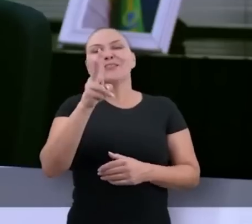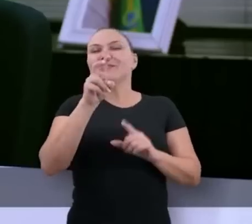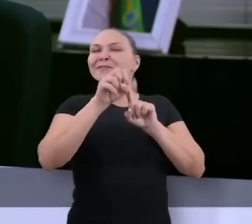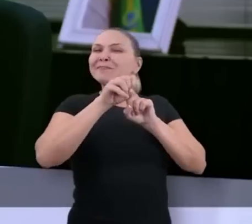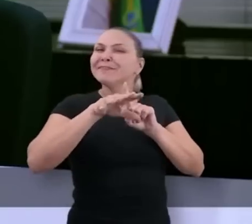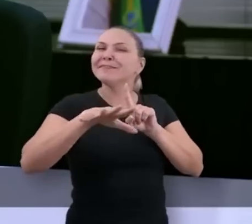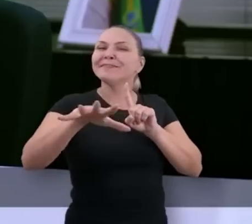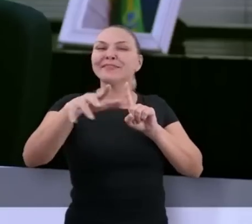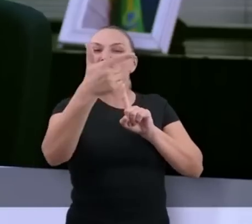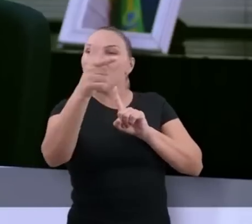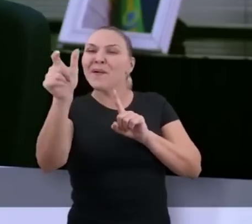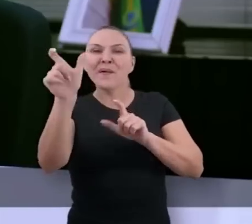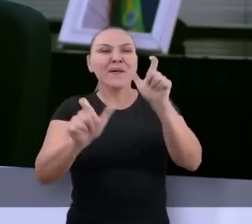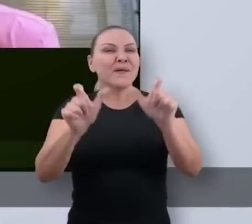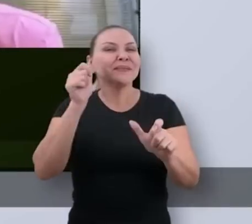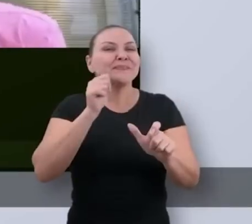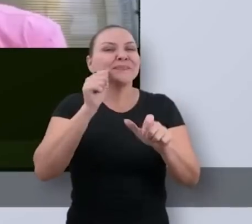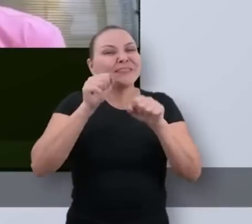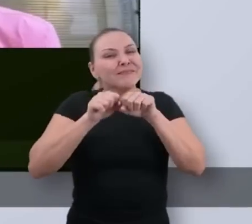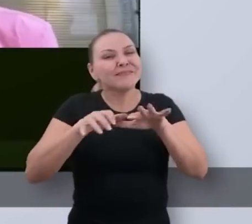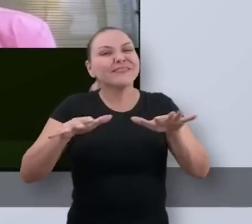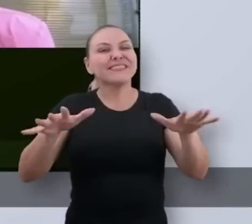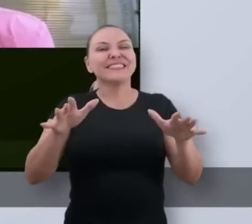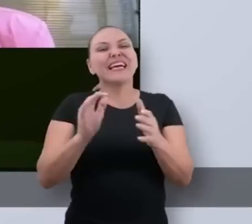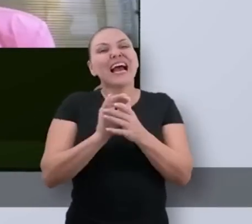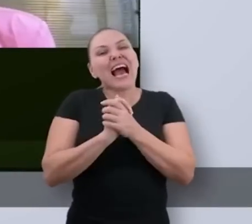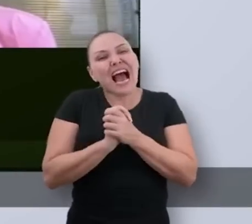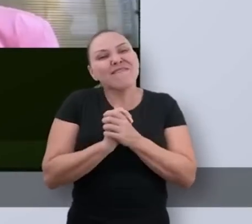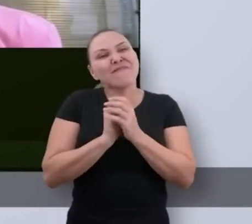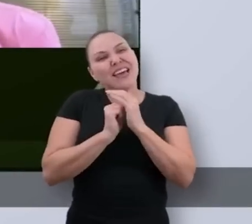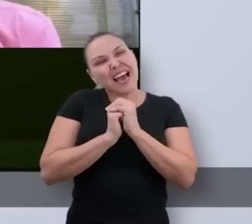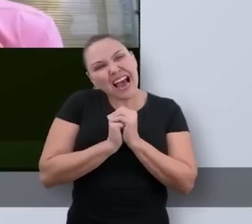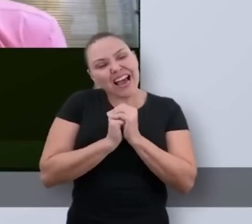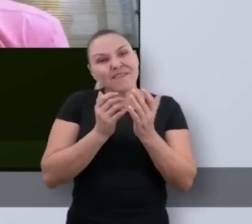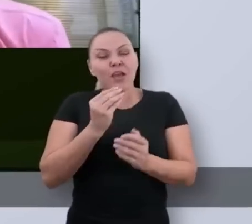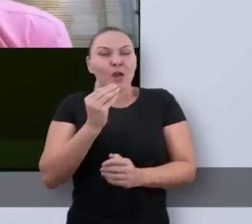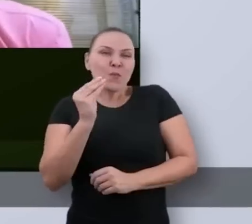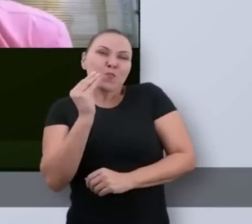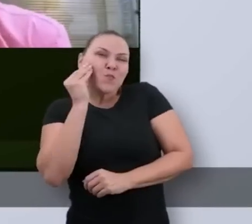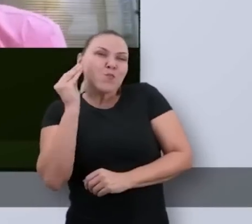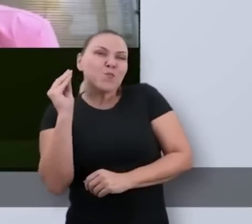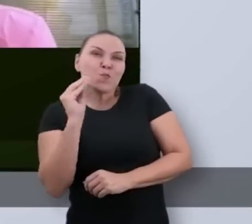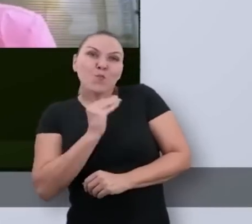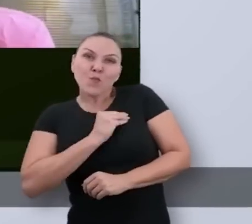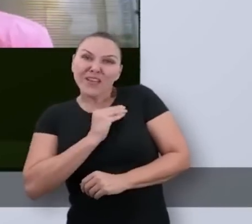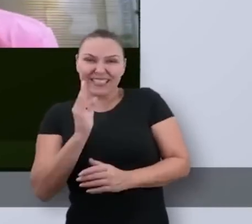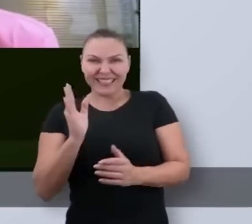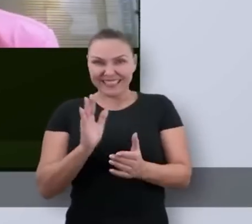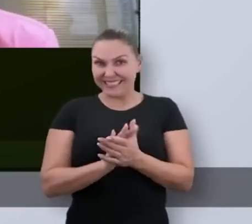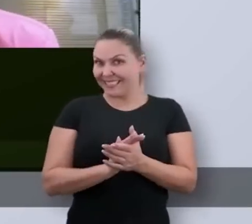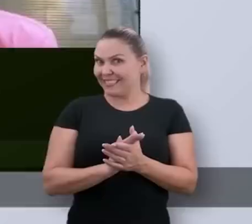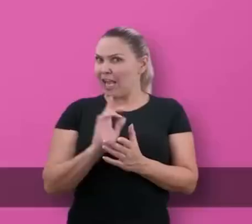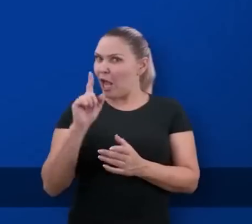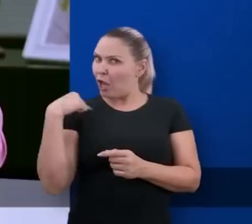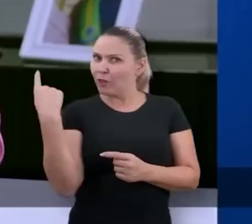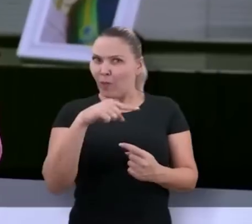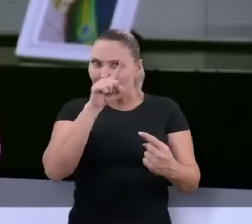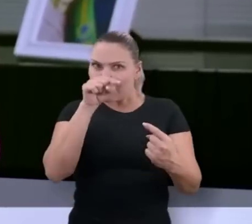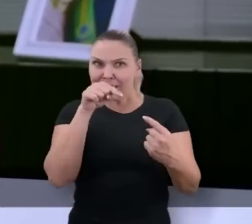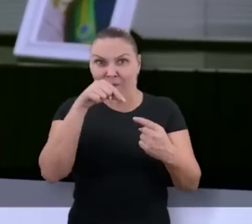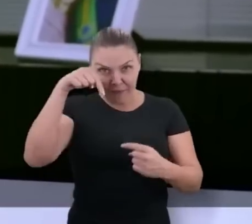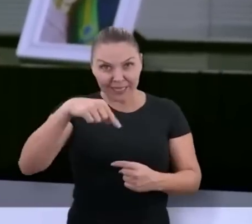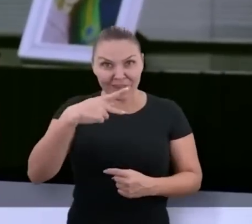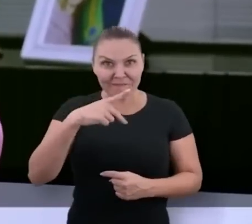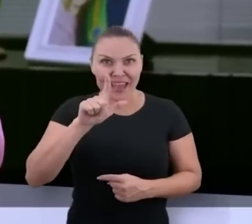obrigada. E você continua inspirando outras mulheres, viu? Amém. Beijo no seu coração, Moniquinha. A